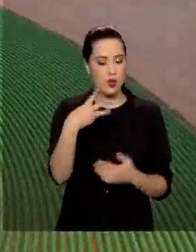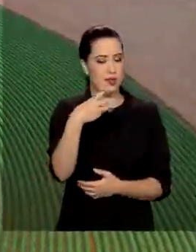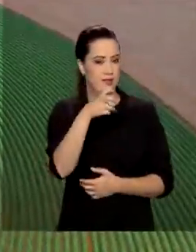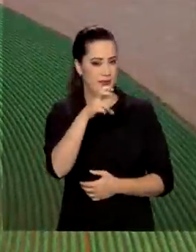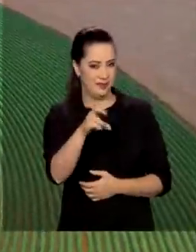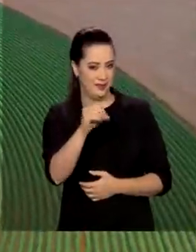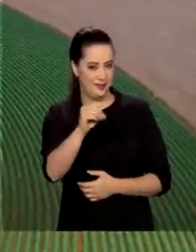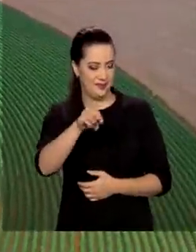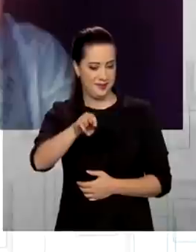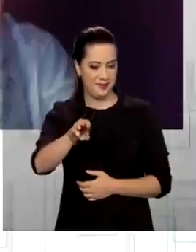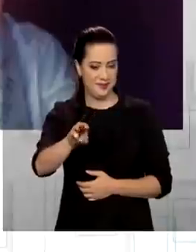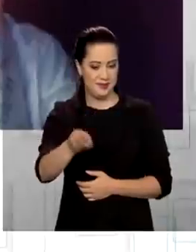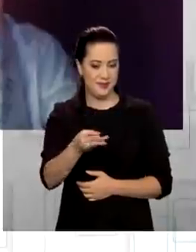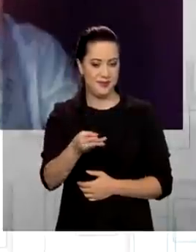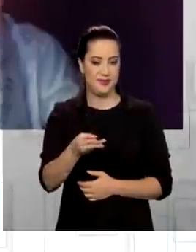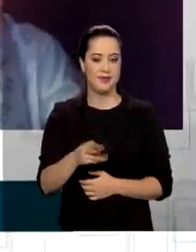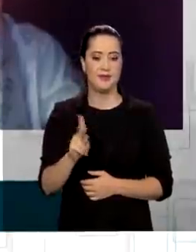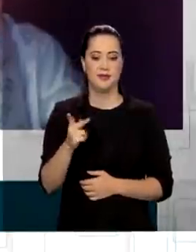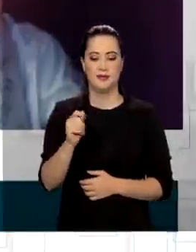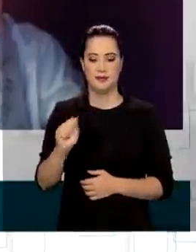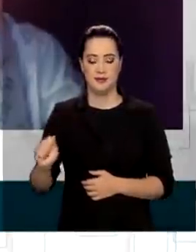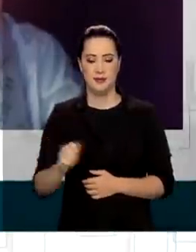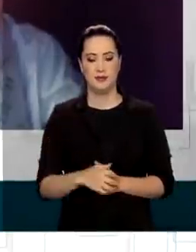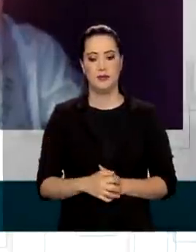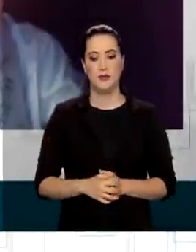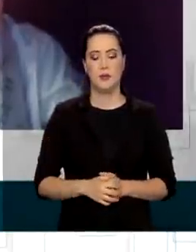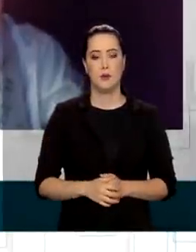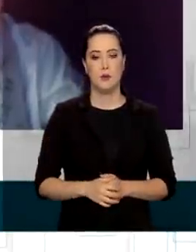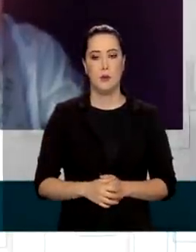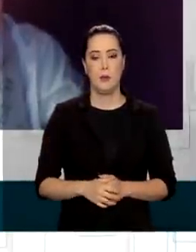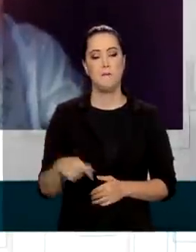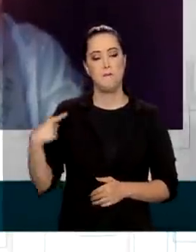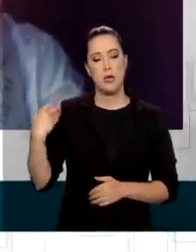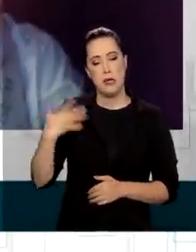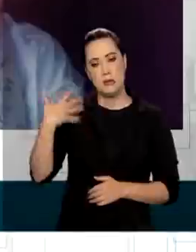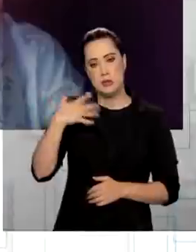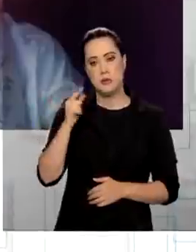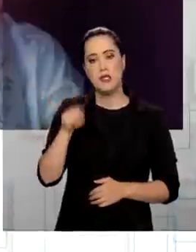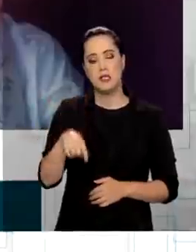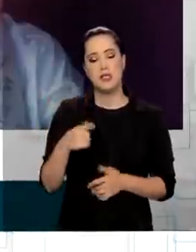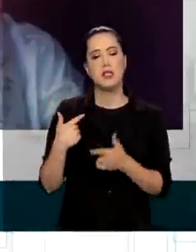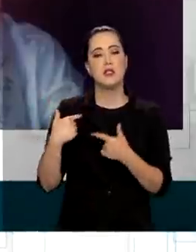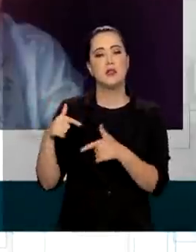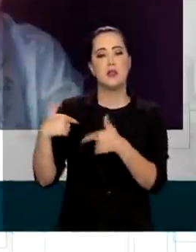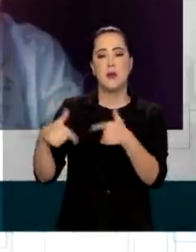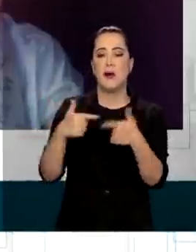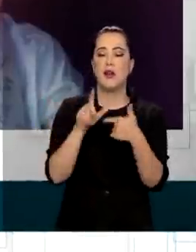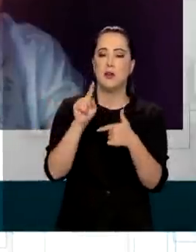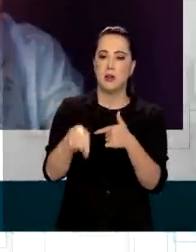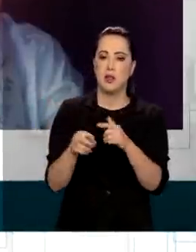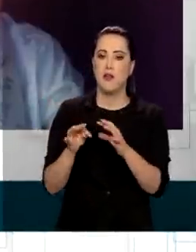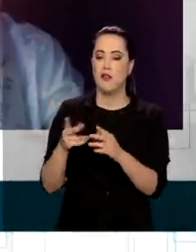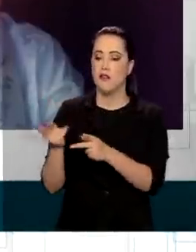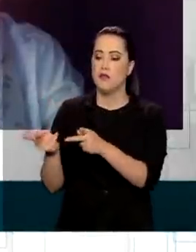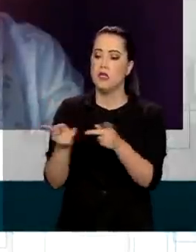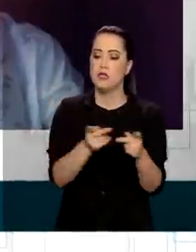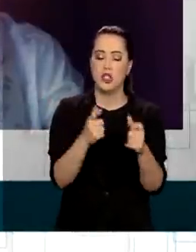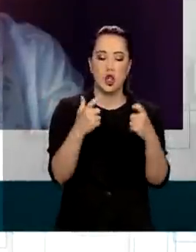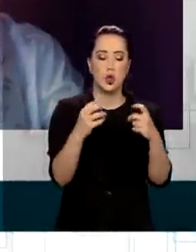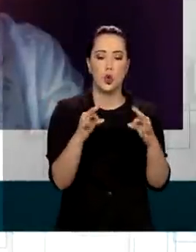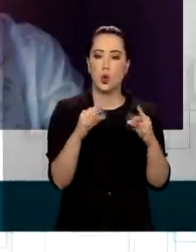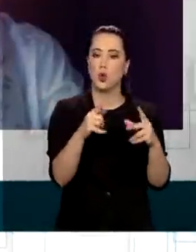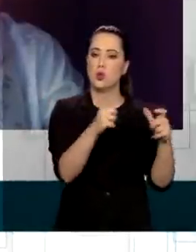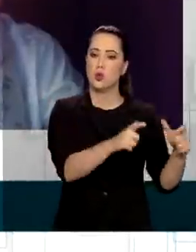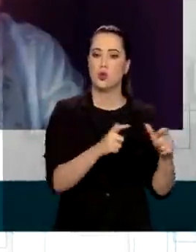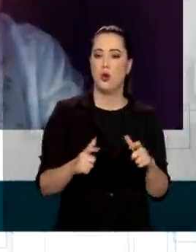nos dias de hoje. Essa ferramenta é fruto de uma pesquisa que visita todo tipo de estabelecimento do país. vai desde